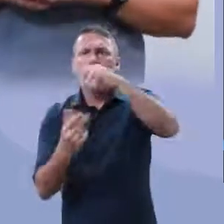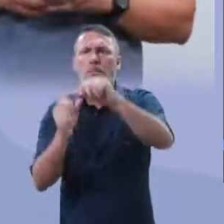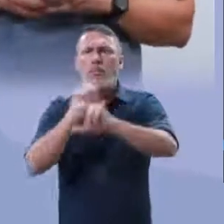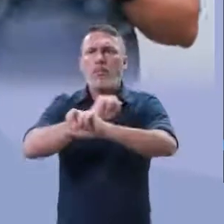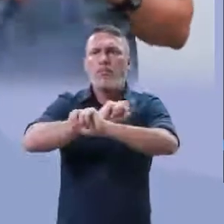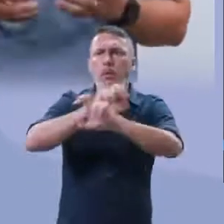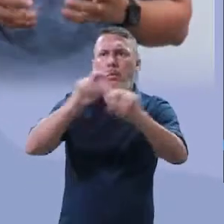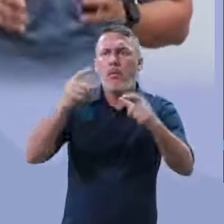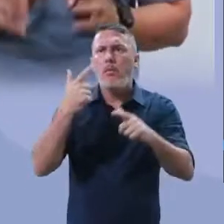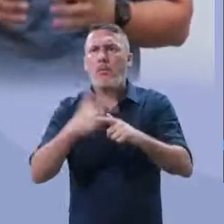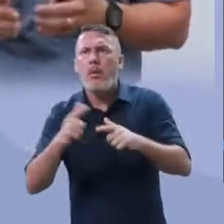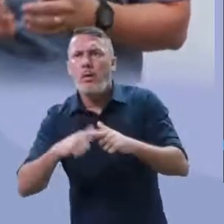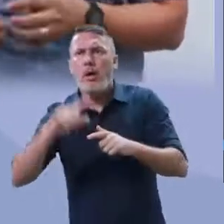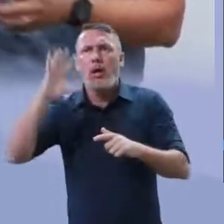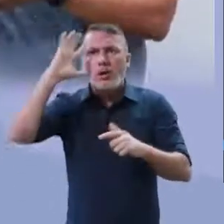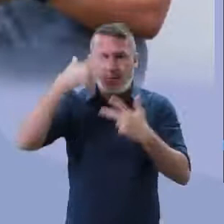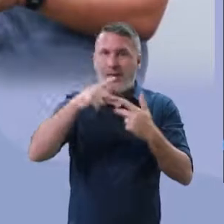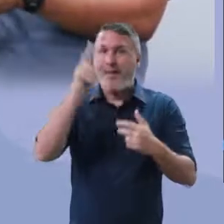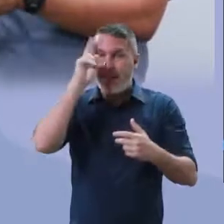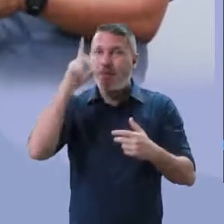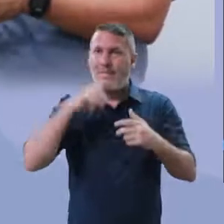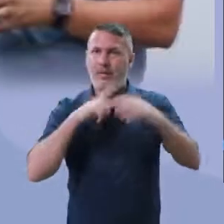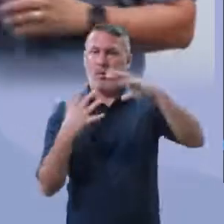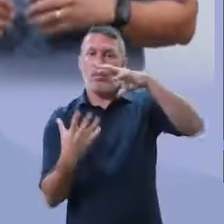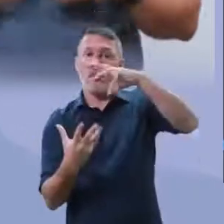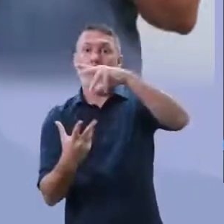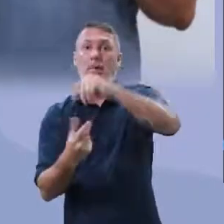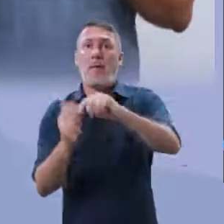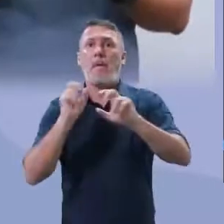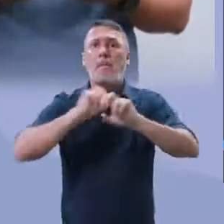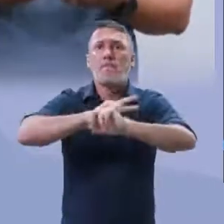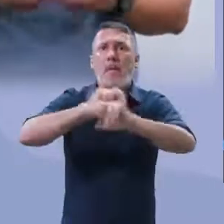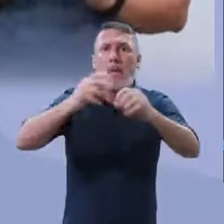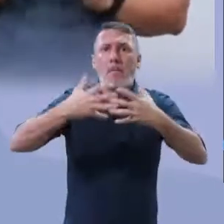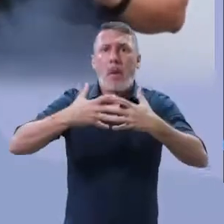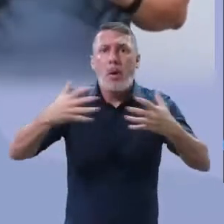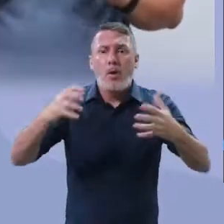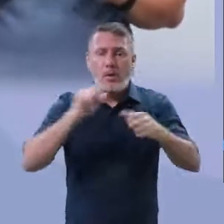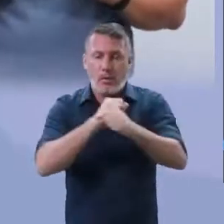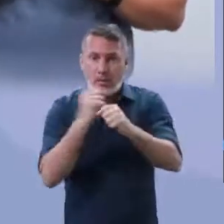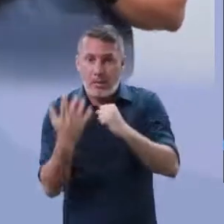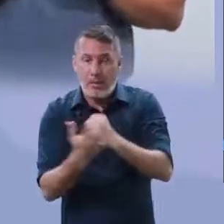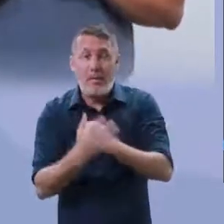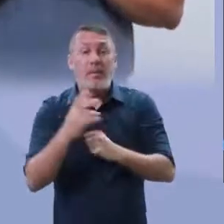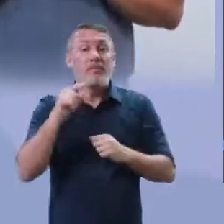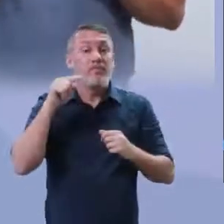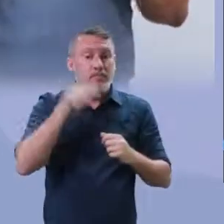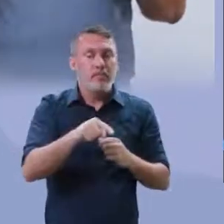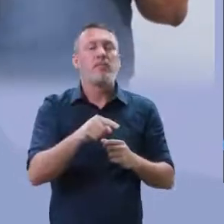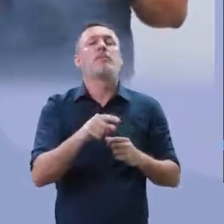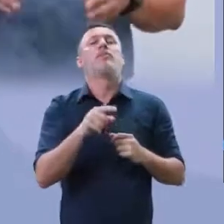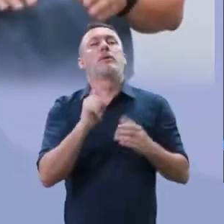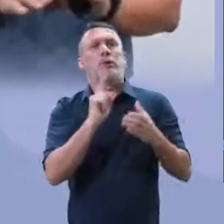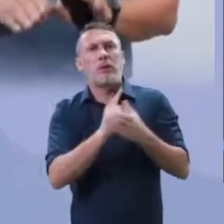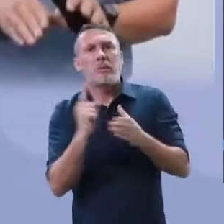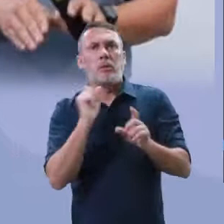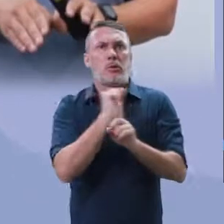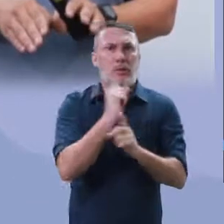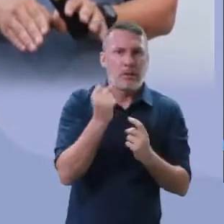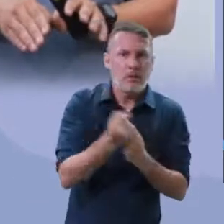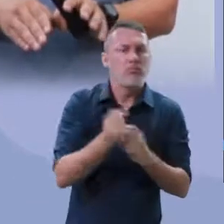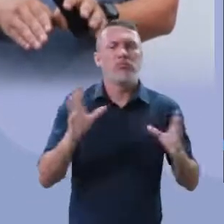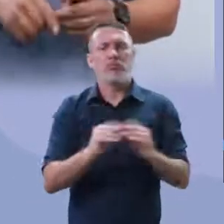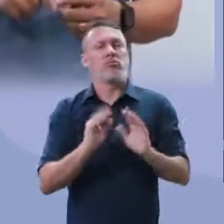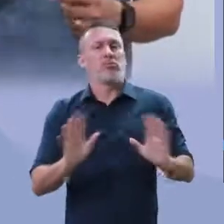lembra que eu falei com vocês, todo o problema tem vários probleminhas. Para a questão da pandemia, o isolamento social, pronto. Acabou. É